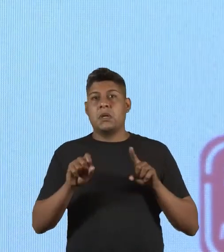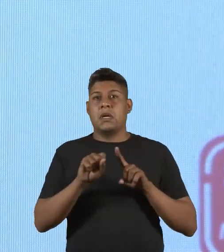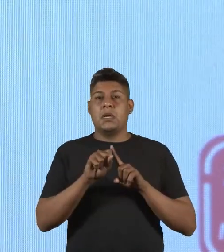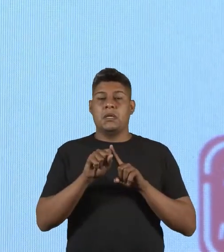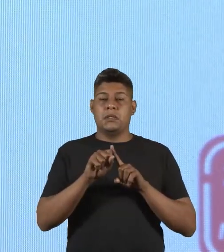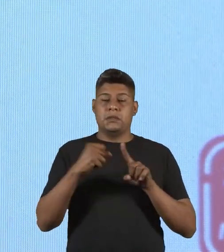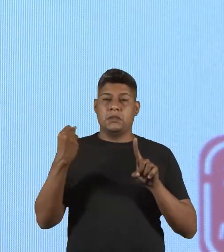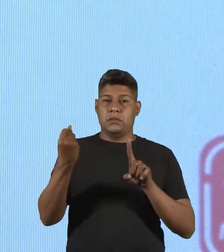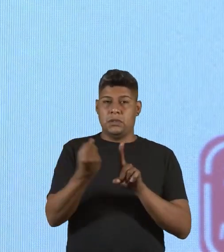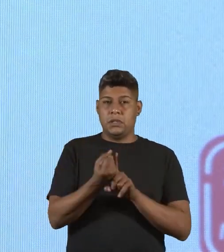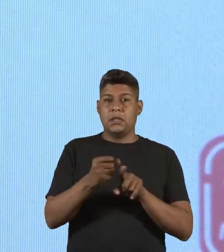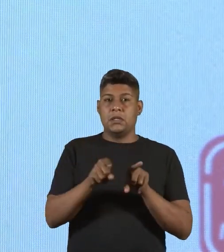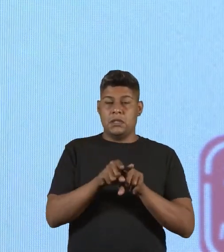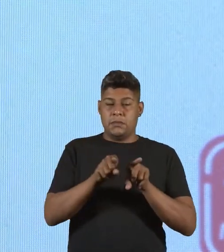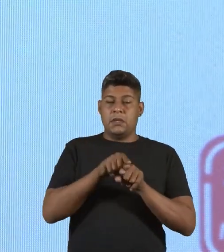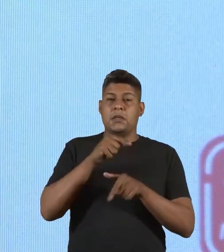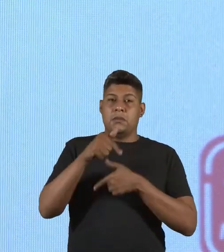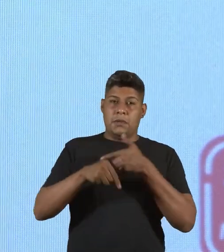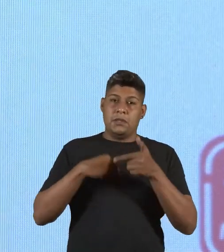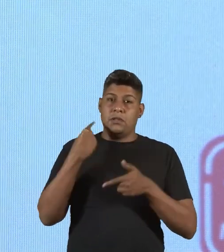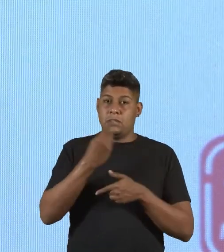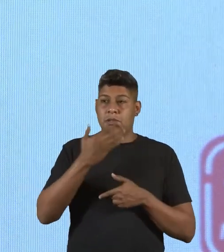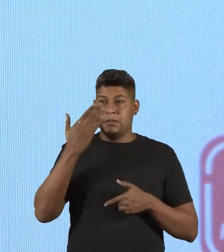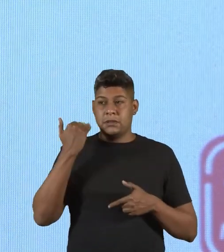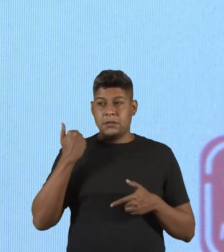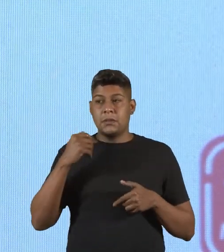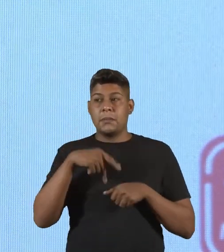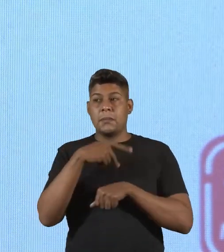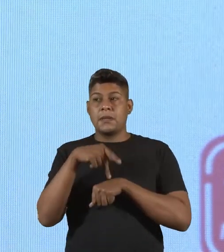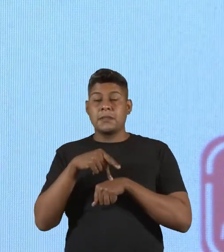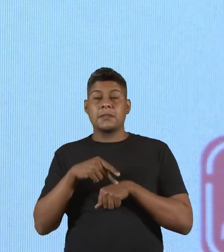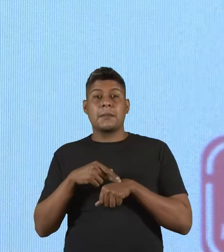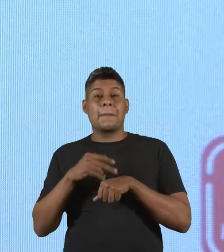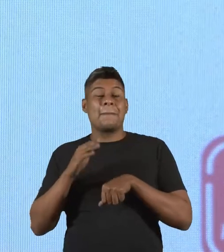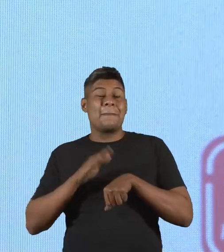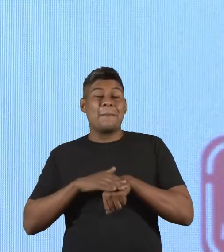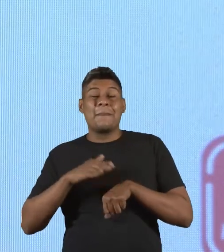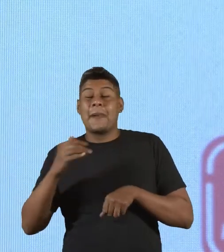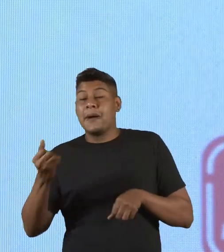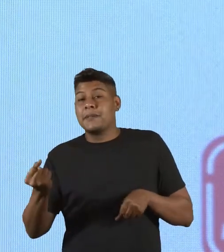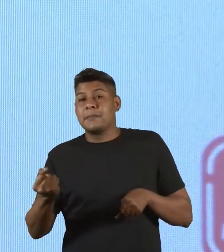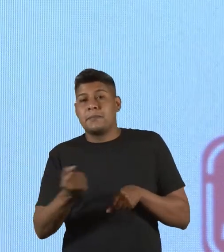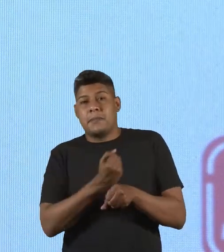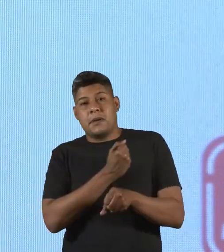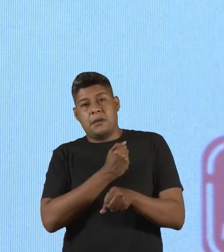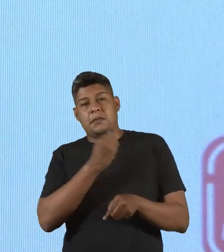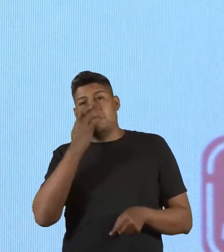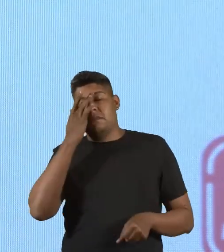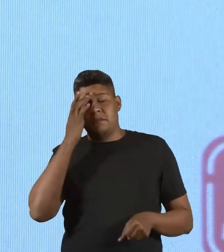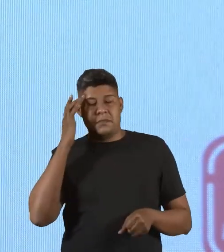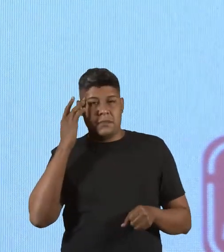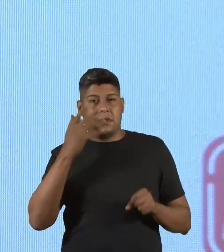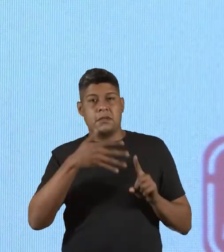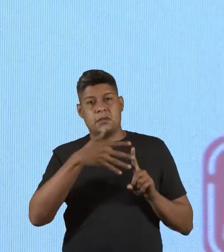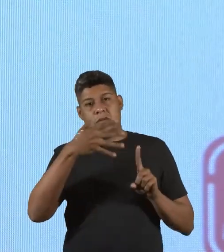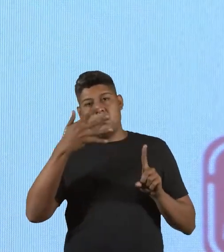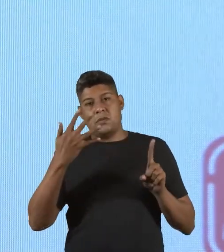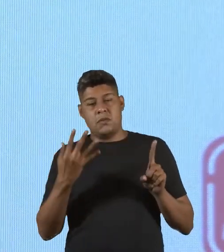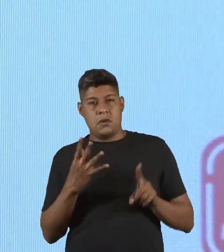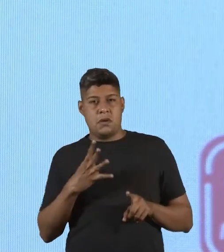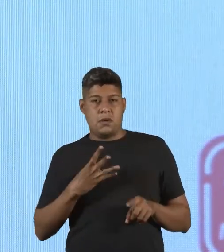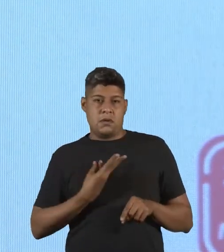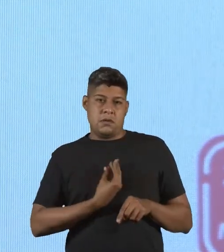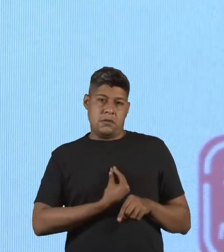como um todo. Nós sabemos que o Brasil é o país que mais mata pessoas transgênero